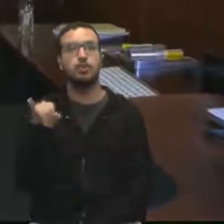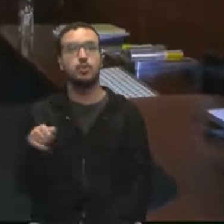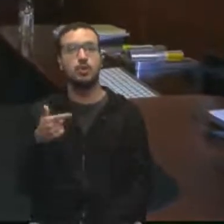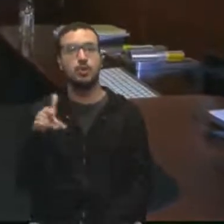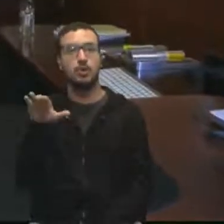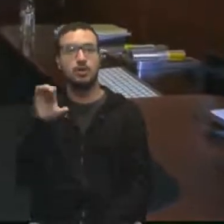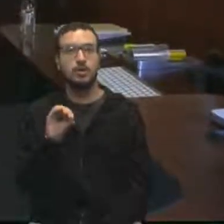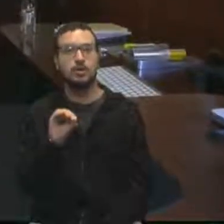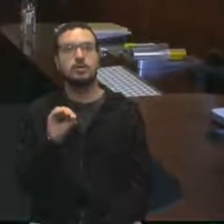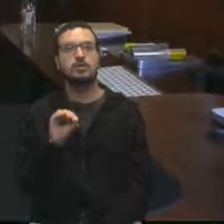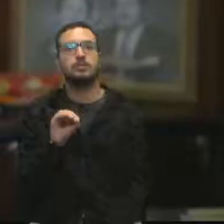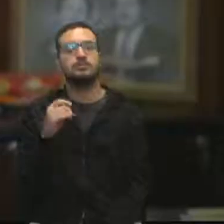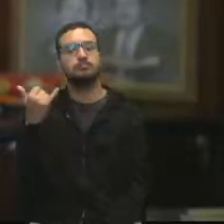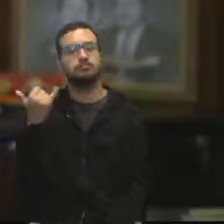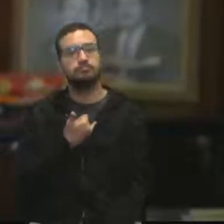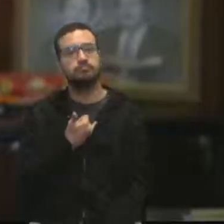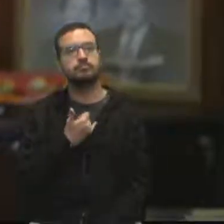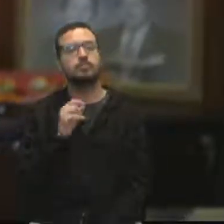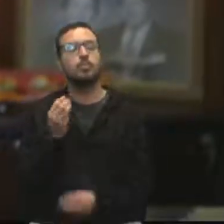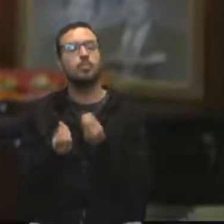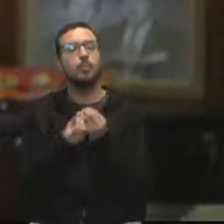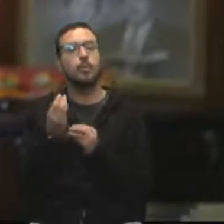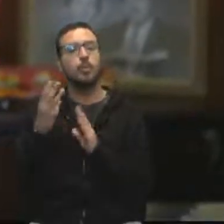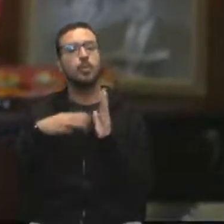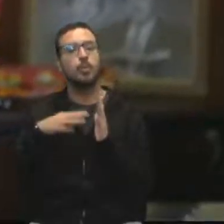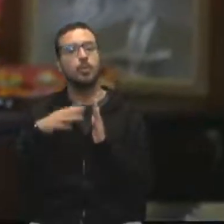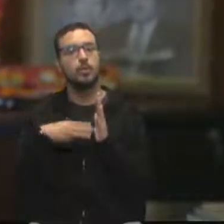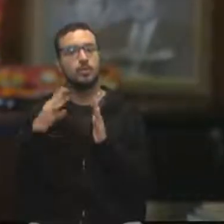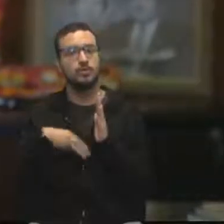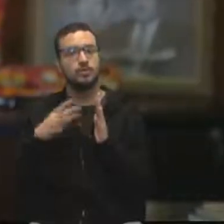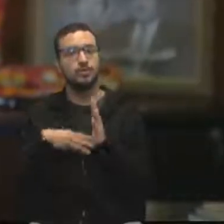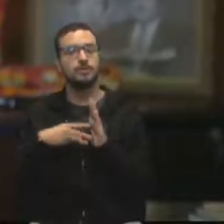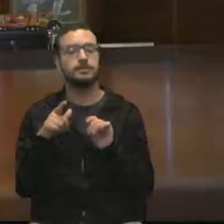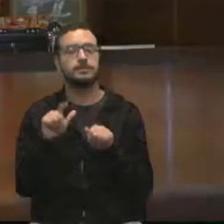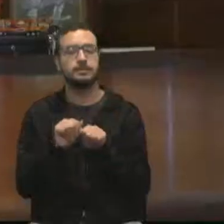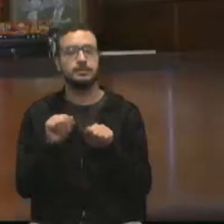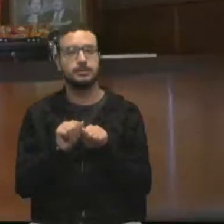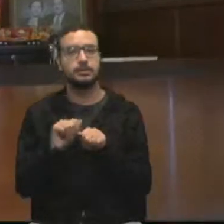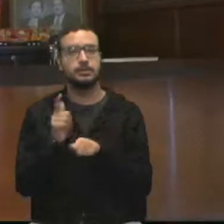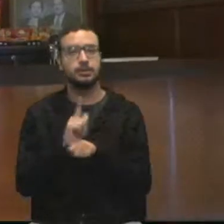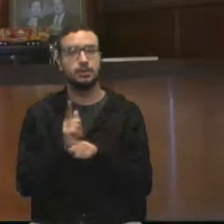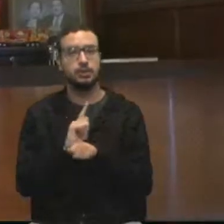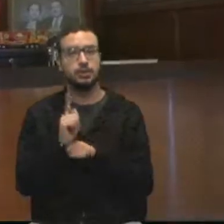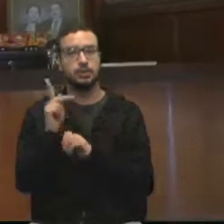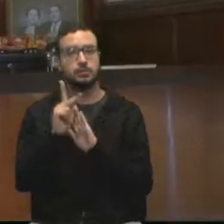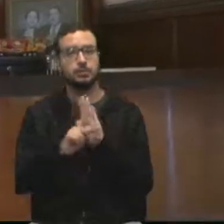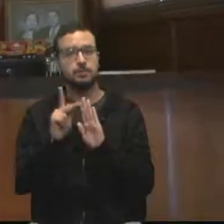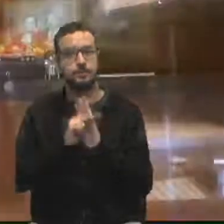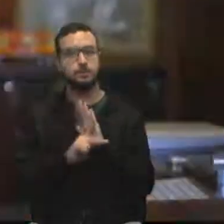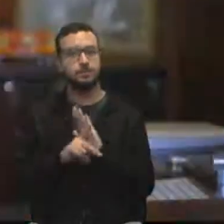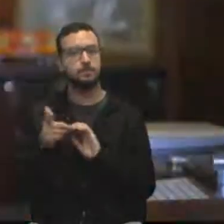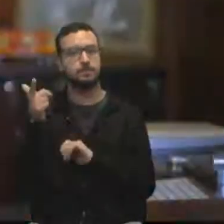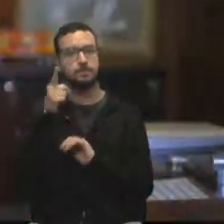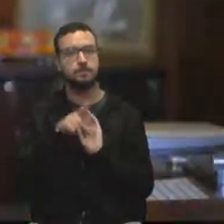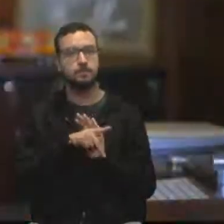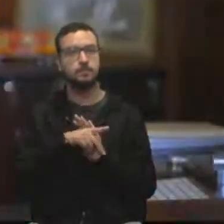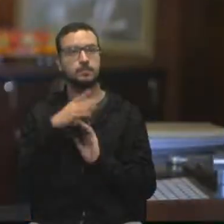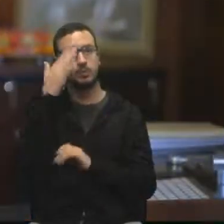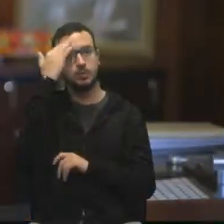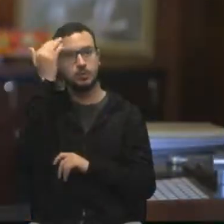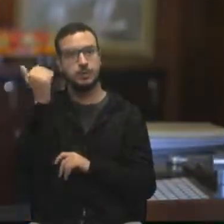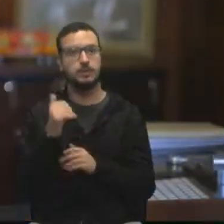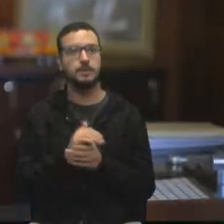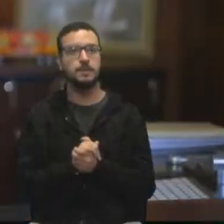ideia e nos conta qual é a sua metodologia para que uma gestão de projetos caminhe rumo ao sucesso. A primeira